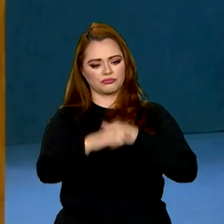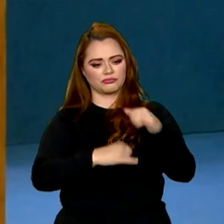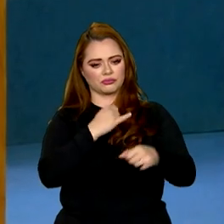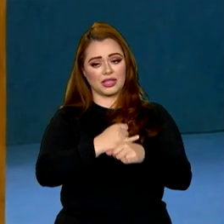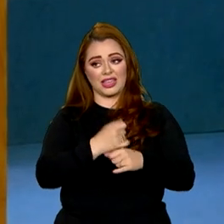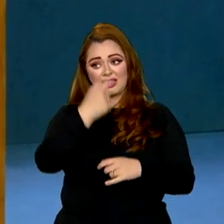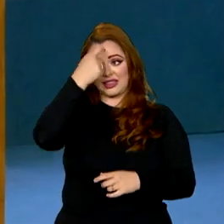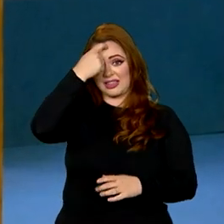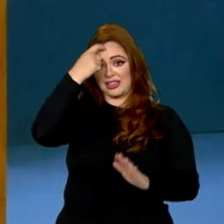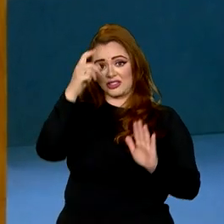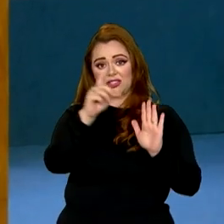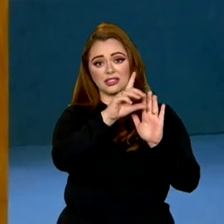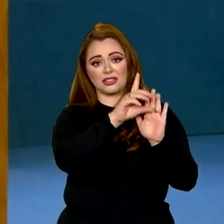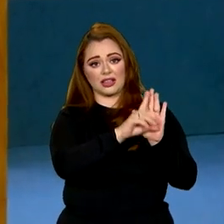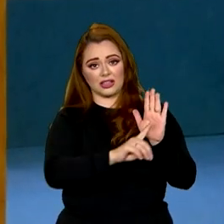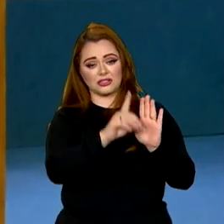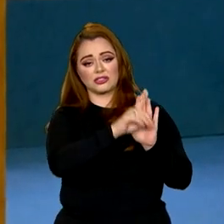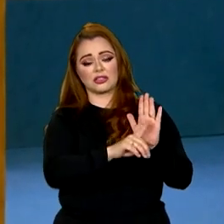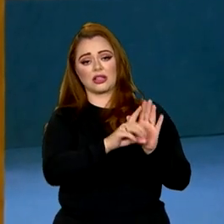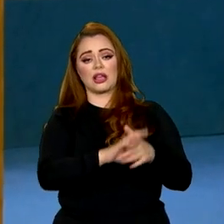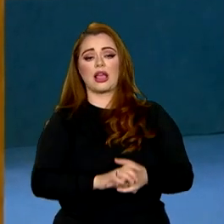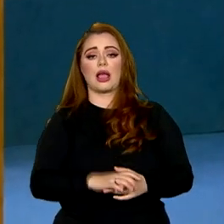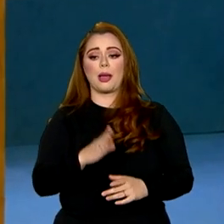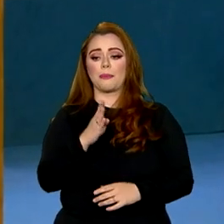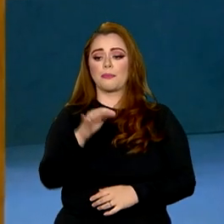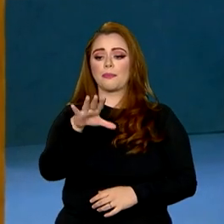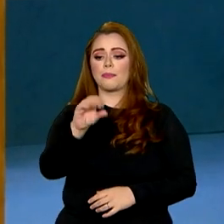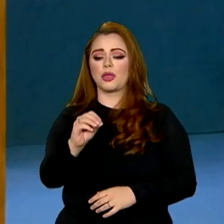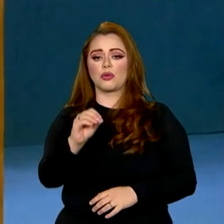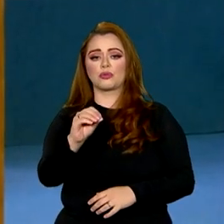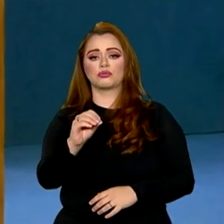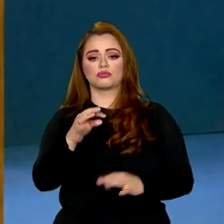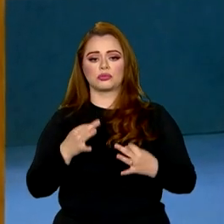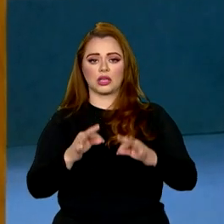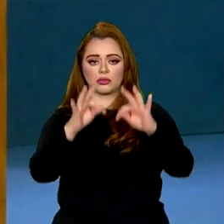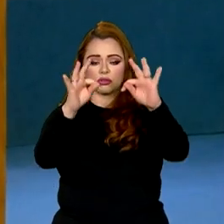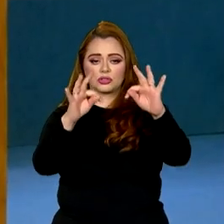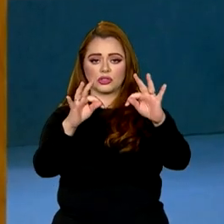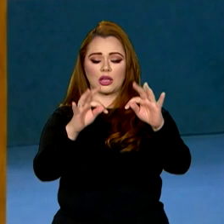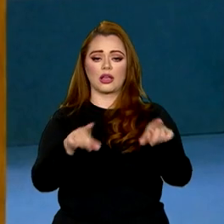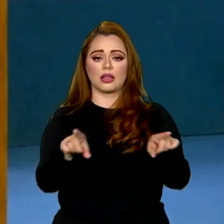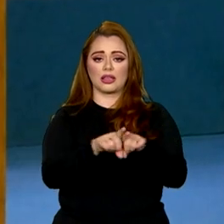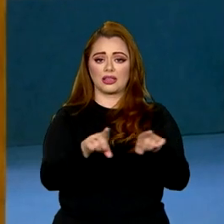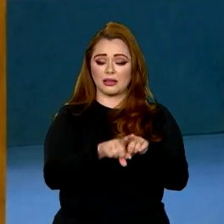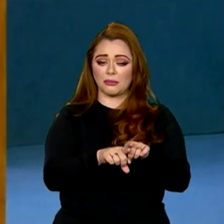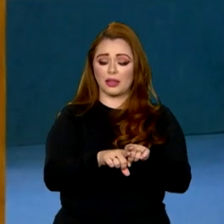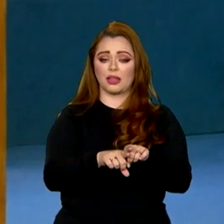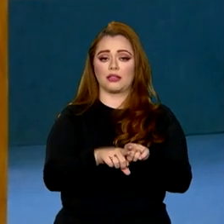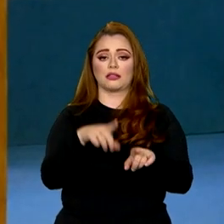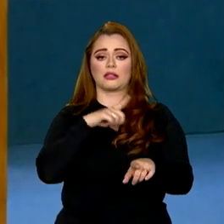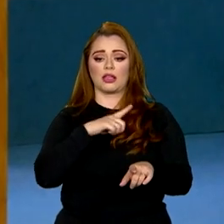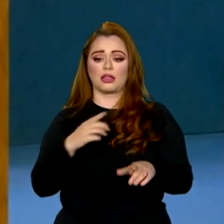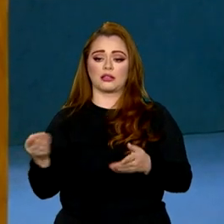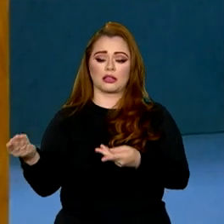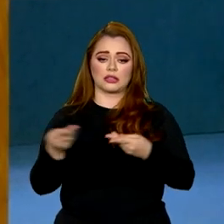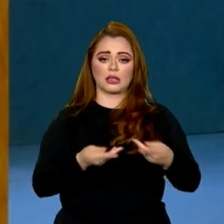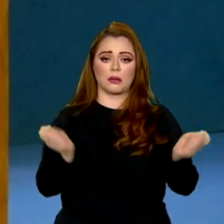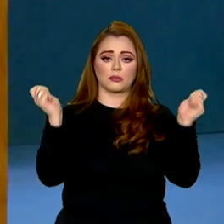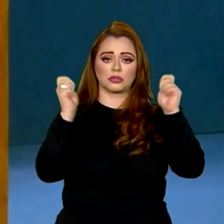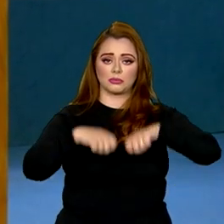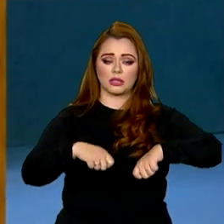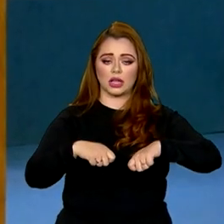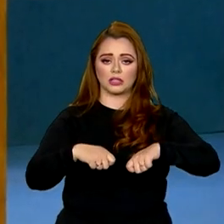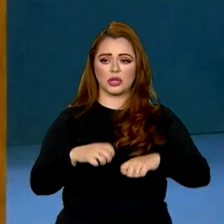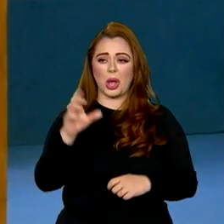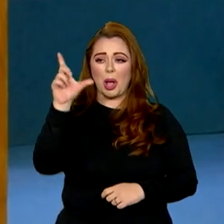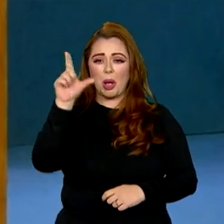artificial, a biotecnologia de ponta e a digitalização trazem possibilidades que há